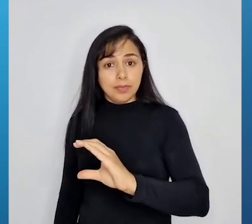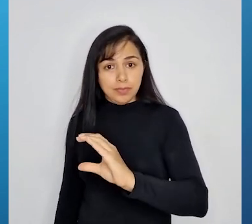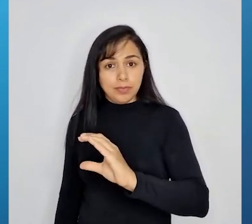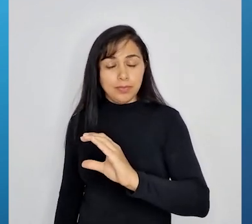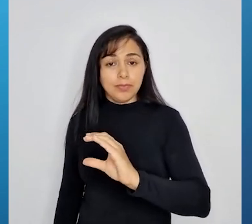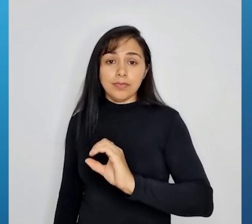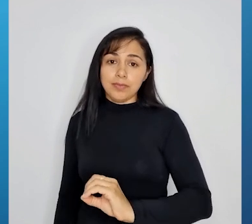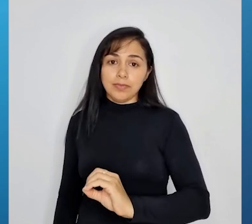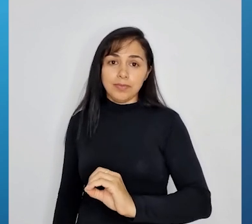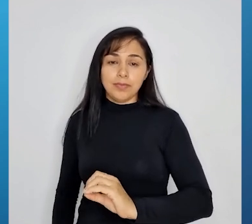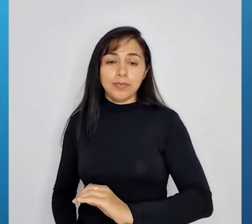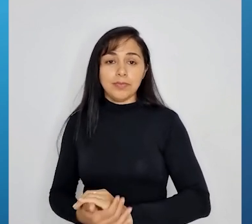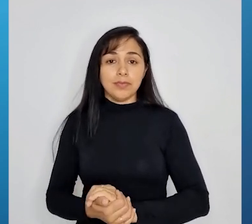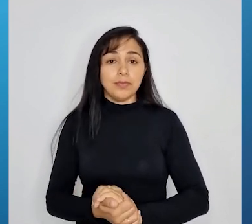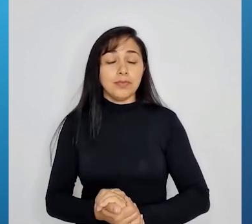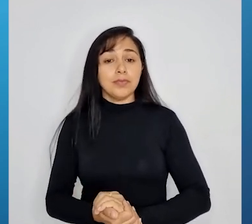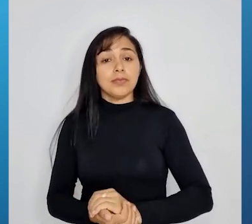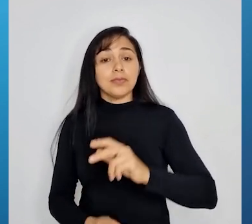E P mais P é 2P.